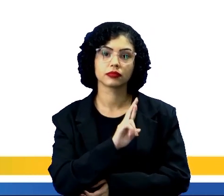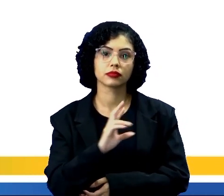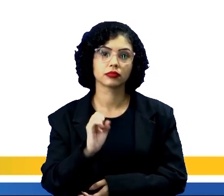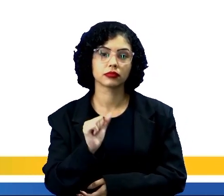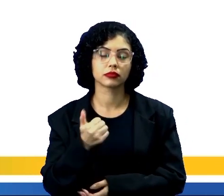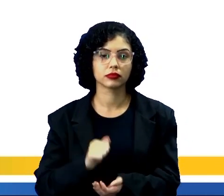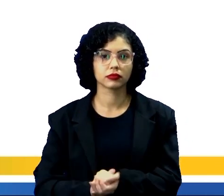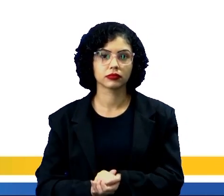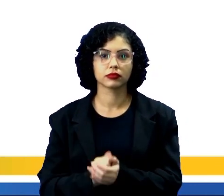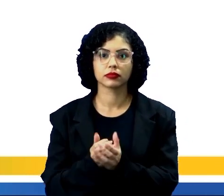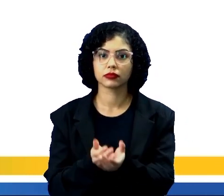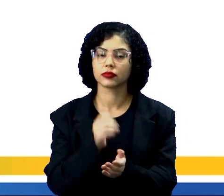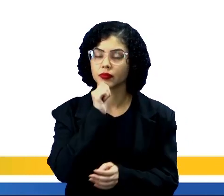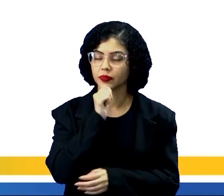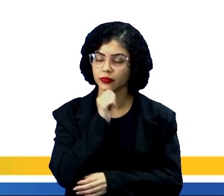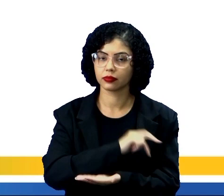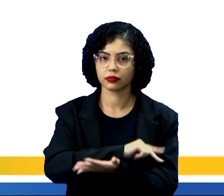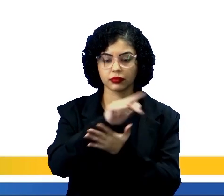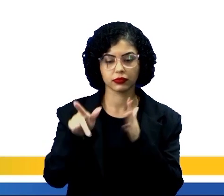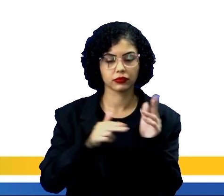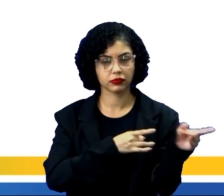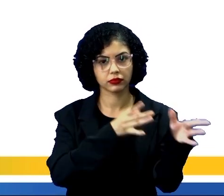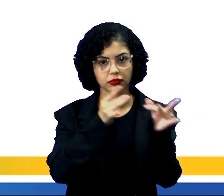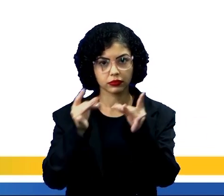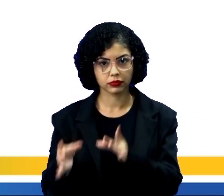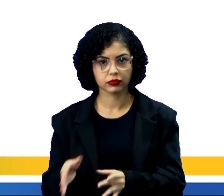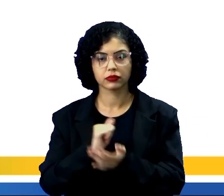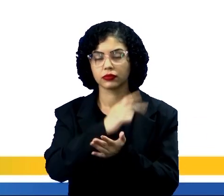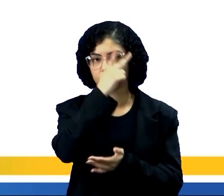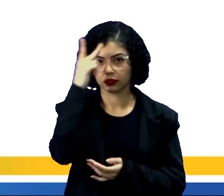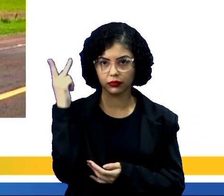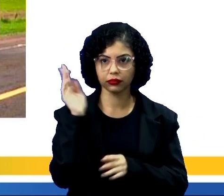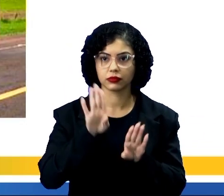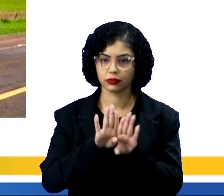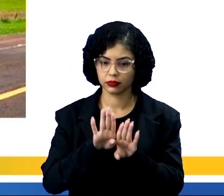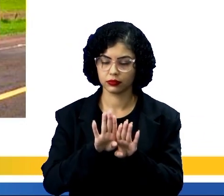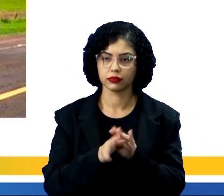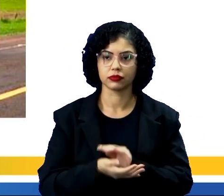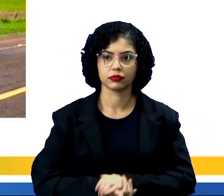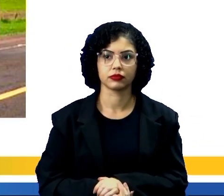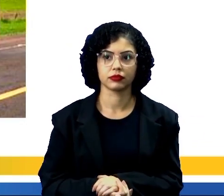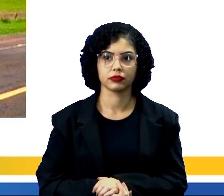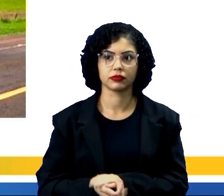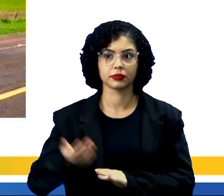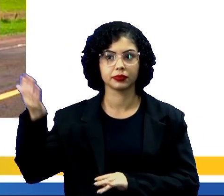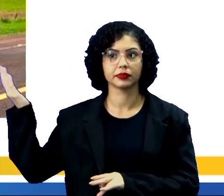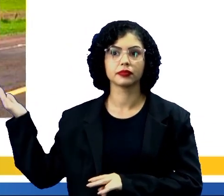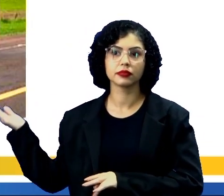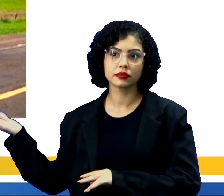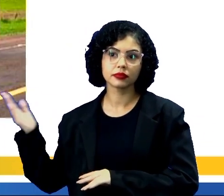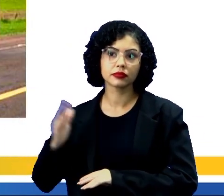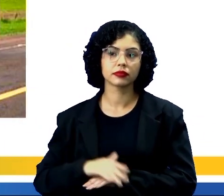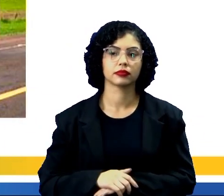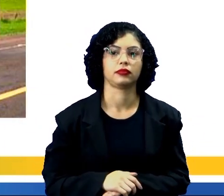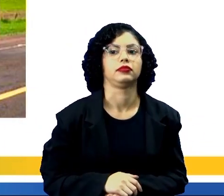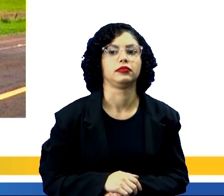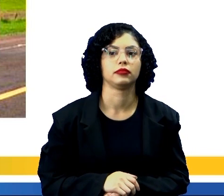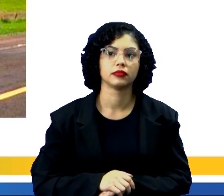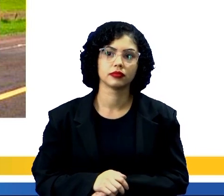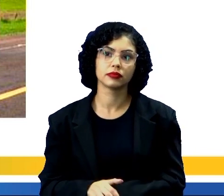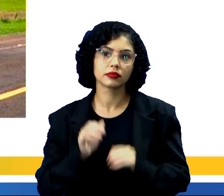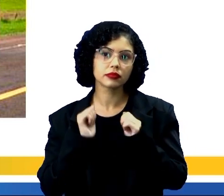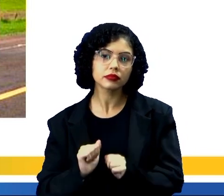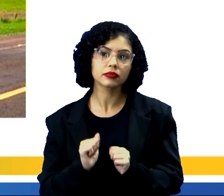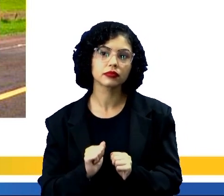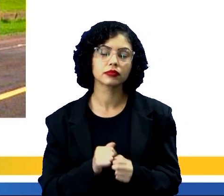eles a transportar, né? mercadorias e pessoas. Olha aí, ó. As carroças